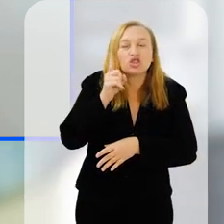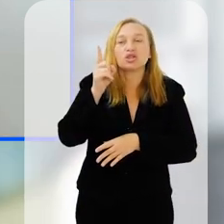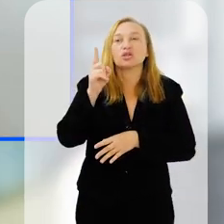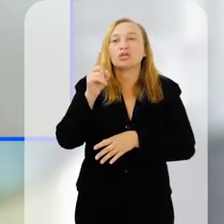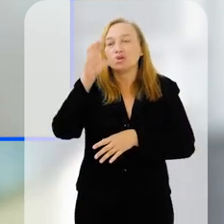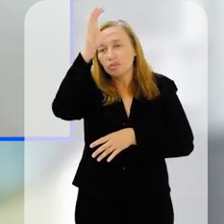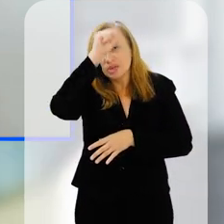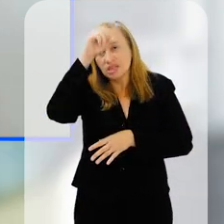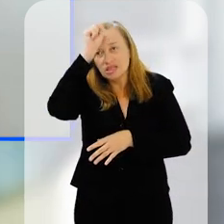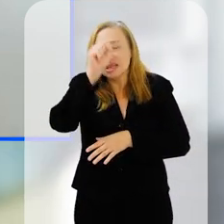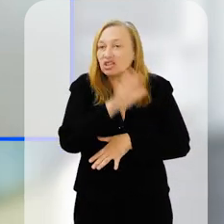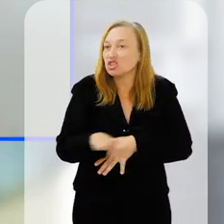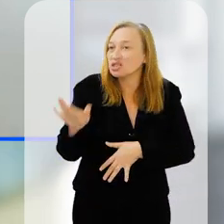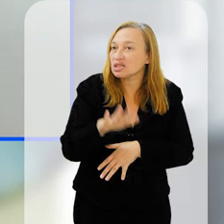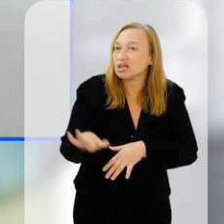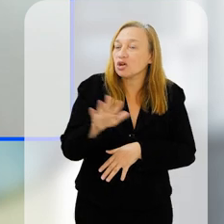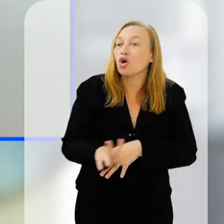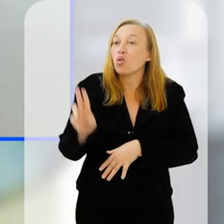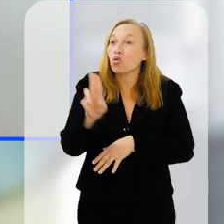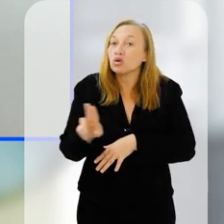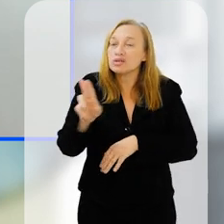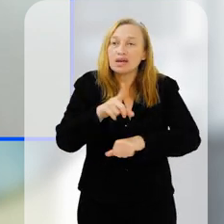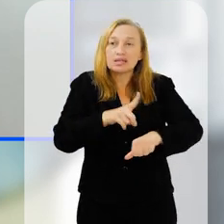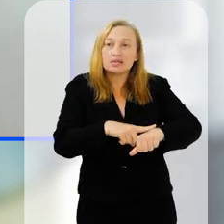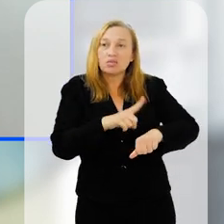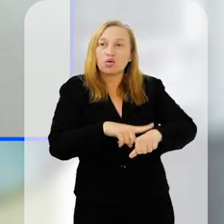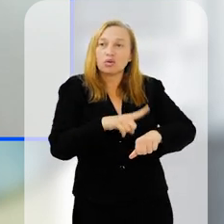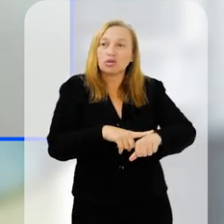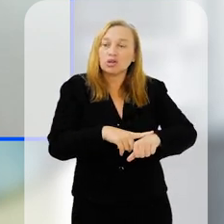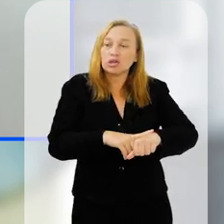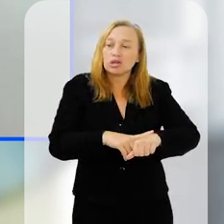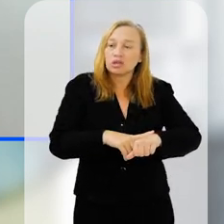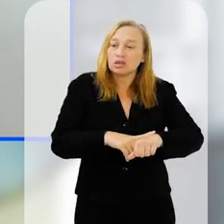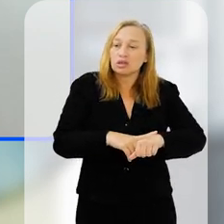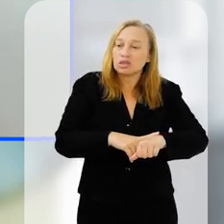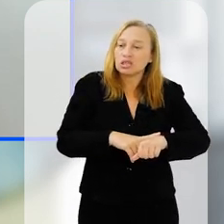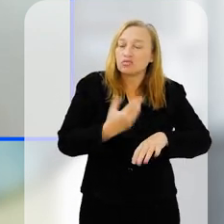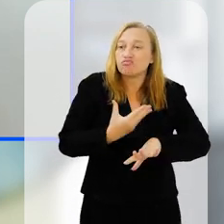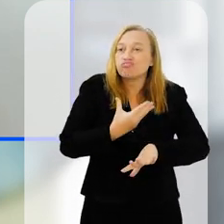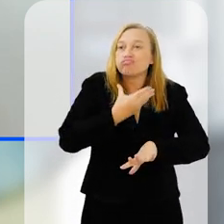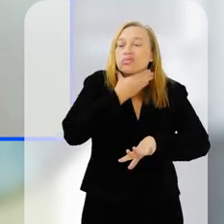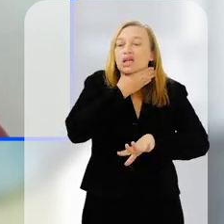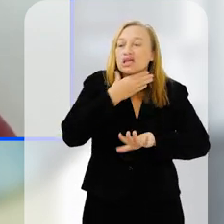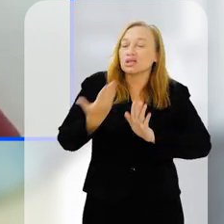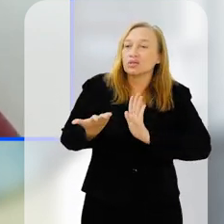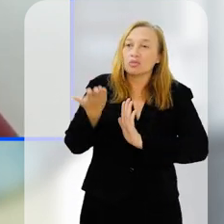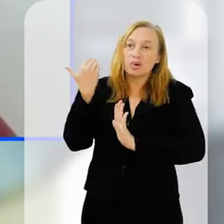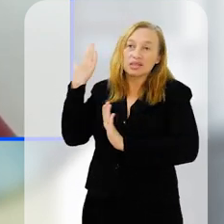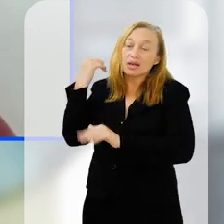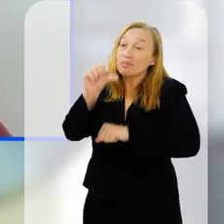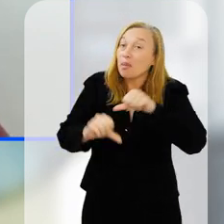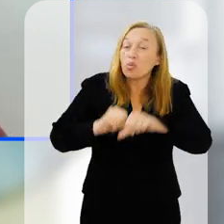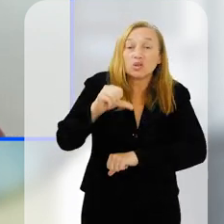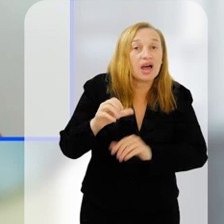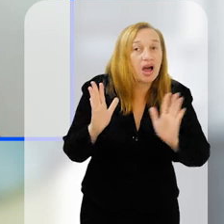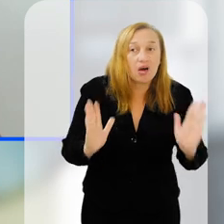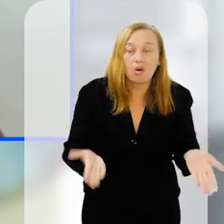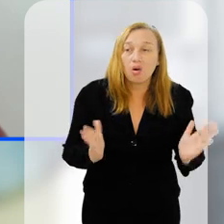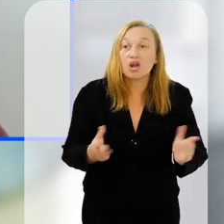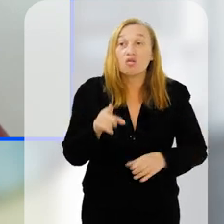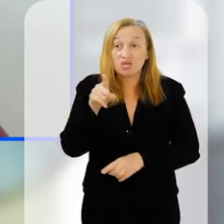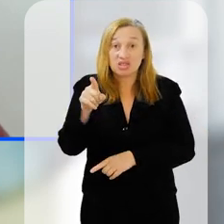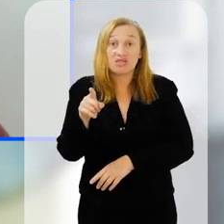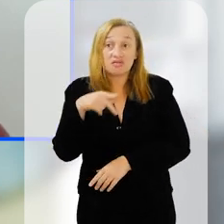na aprendizagem dessas crianças e usar esse momento que foi uma crise para mudar a maneira como se pensa, né?